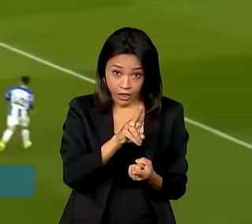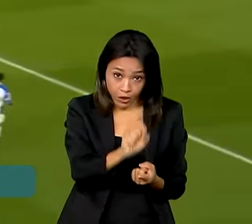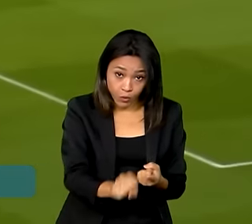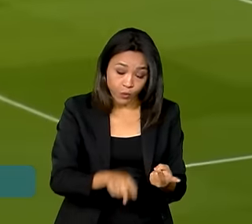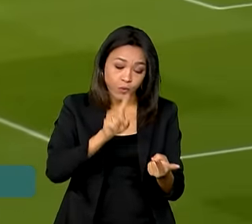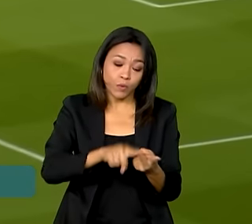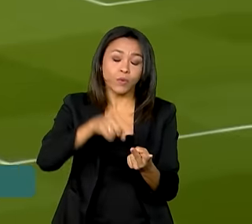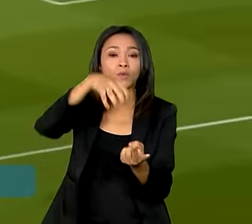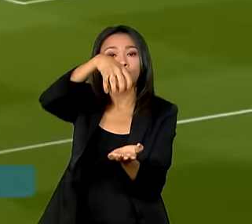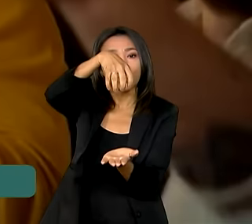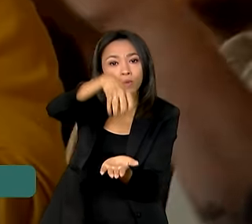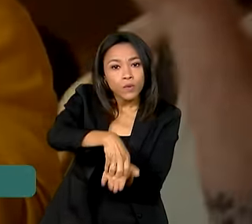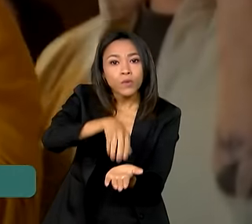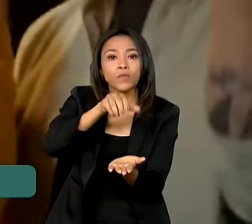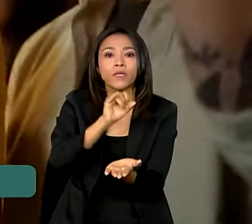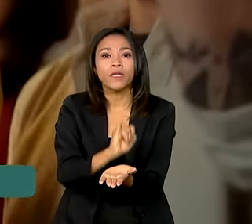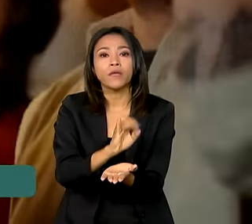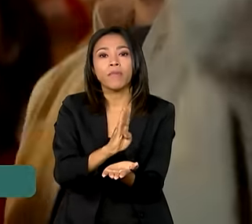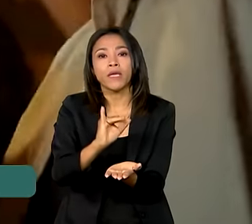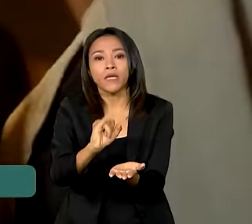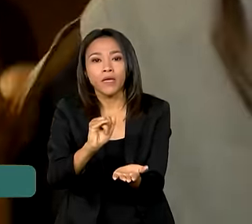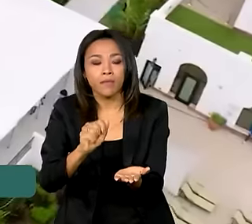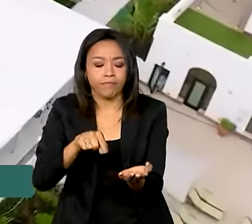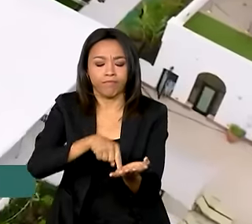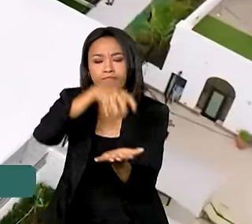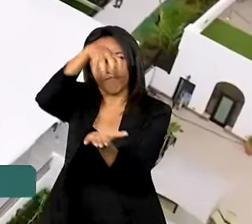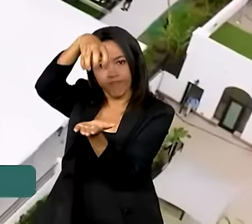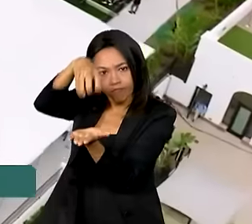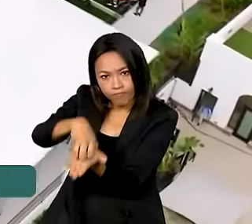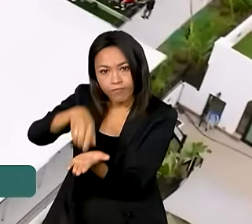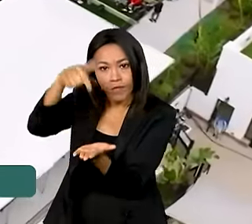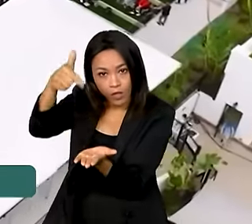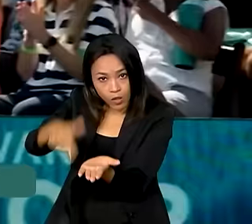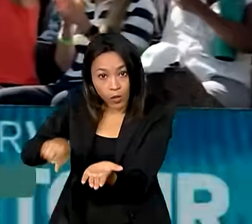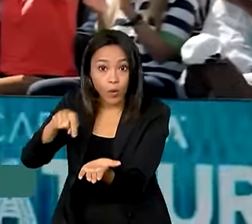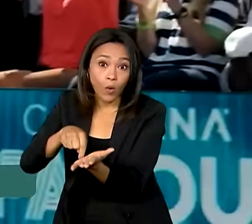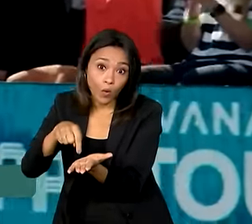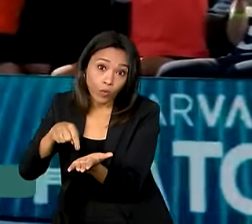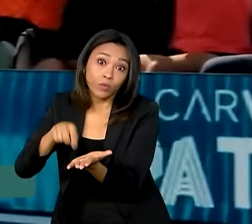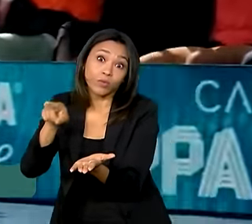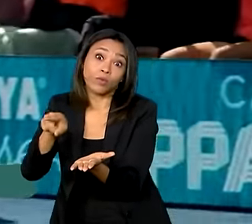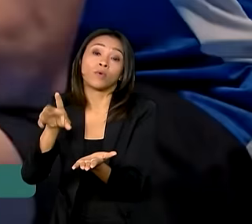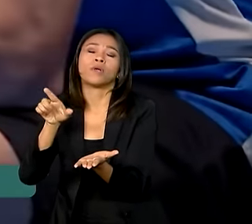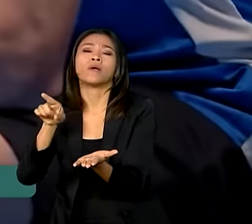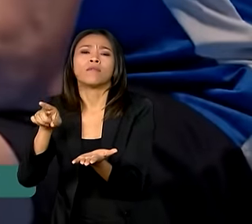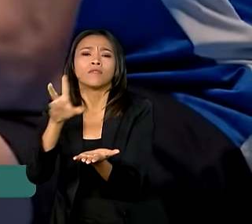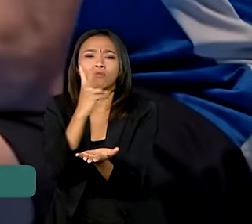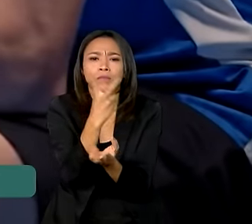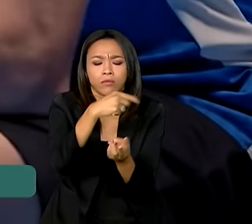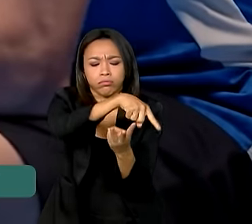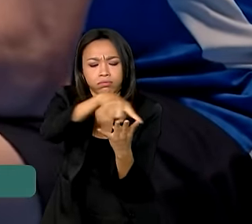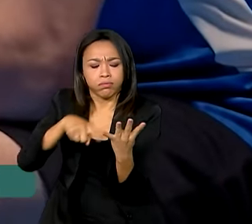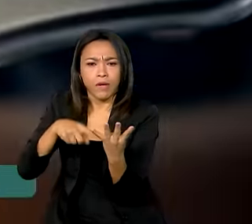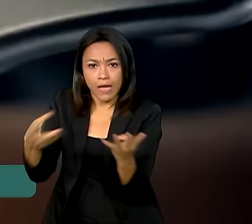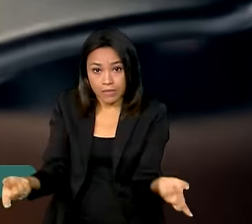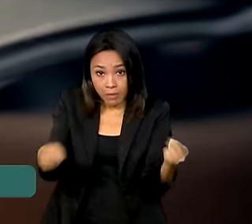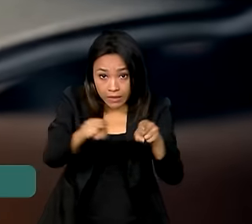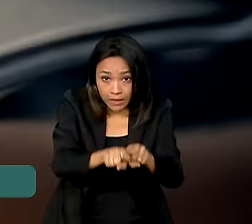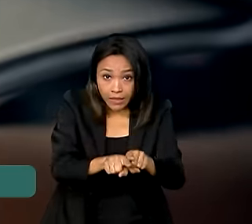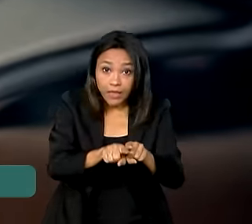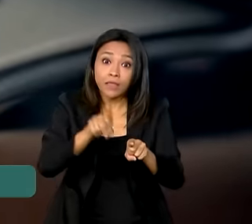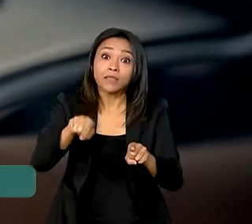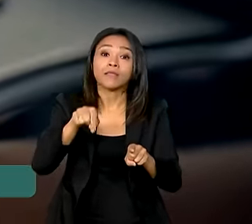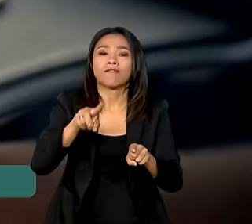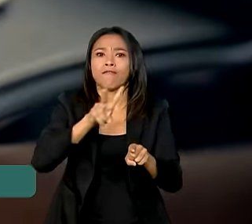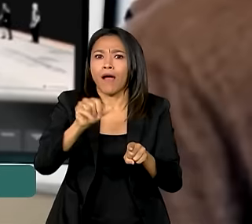International Betting Integrity Association, Sport Integrity Global Alliance e Sport Radar. A parceria deve tornar